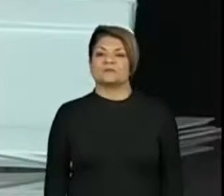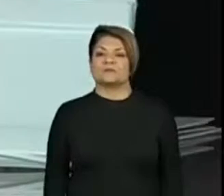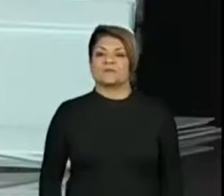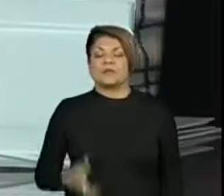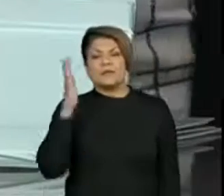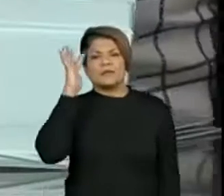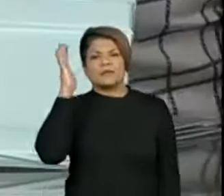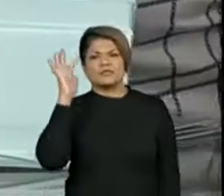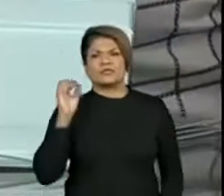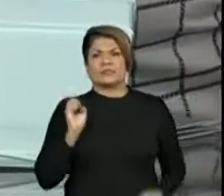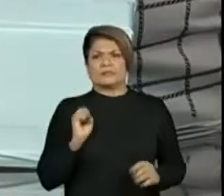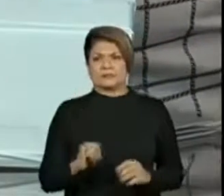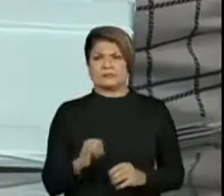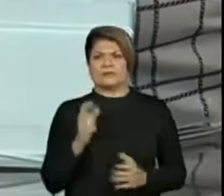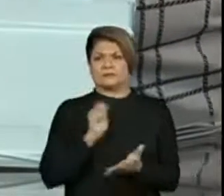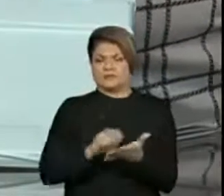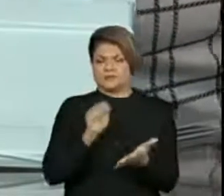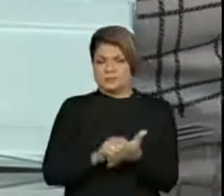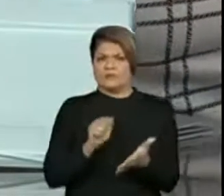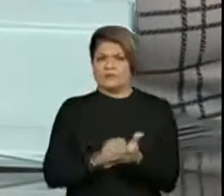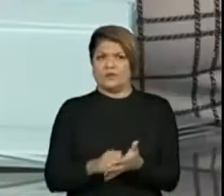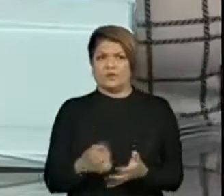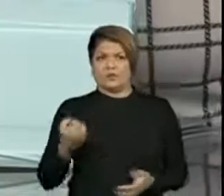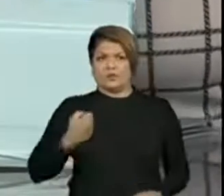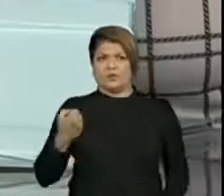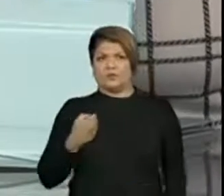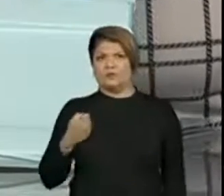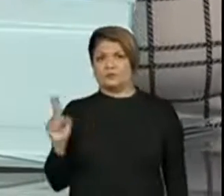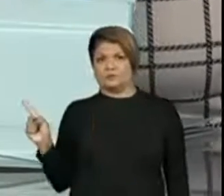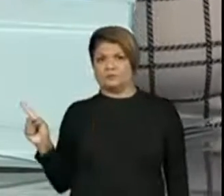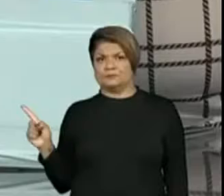Imagina se nós fôssemos escrever o número dessa forma.